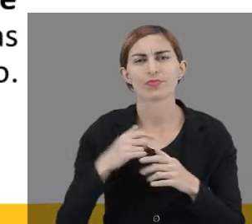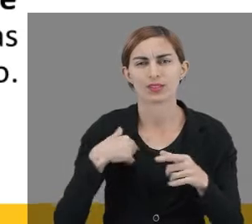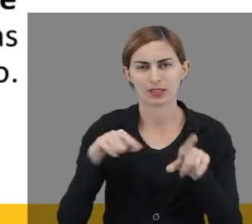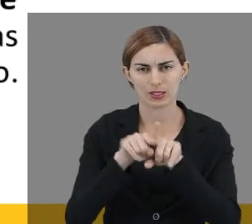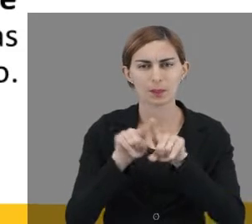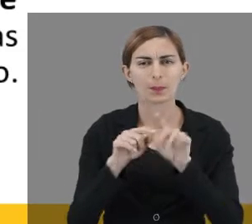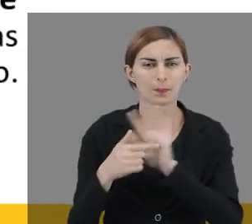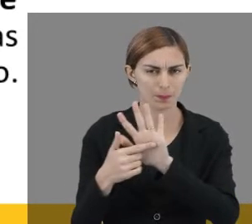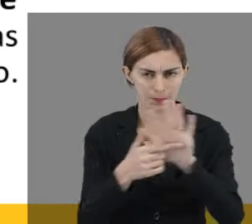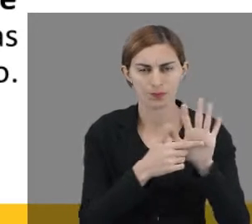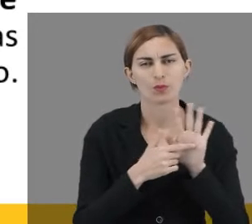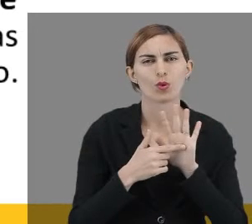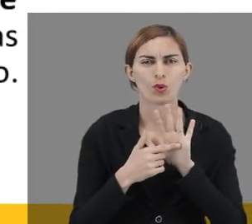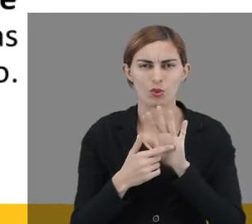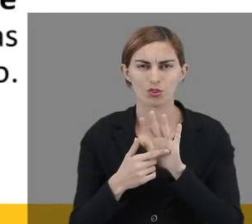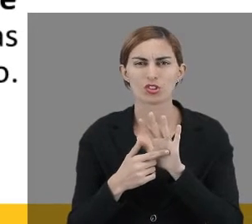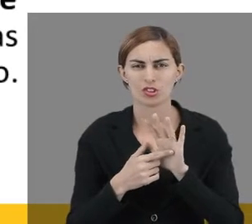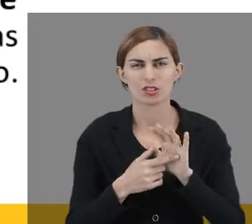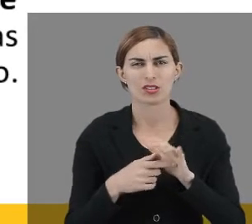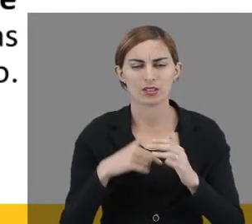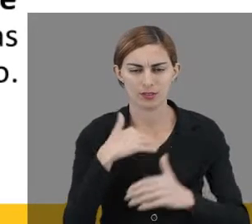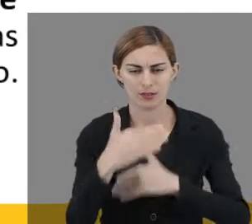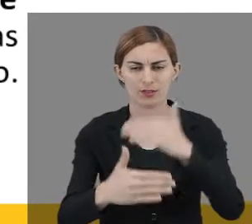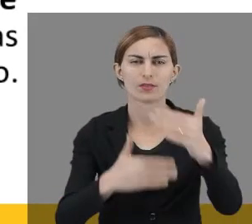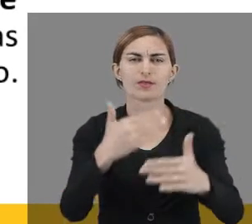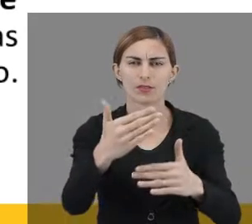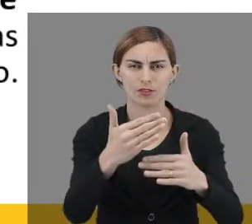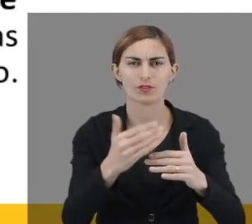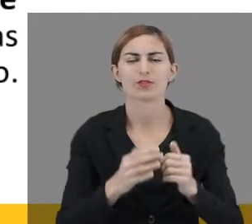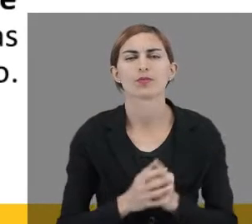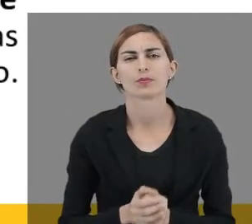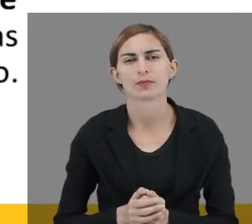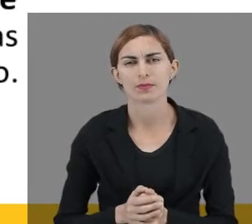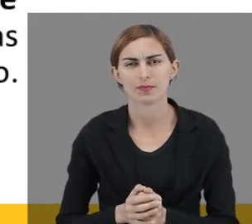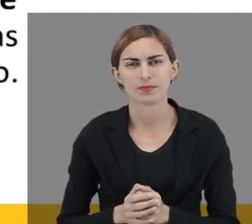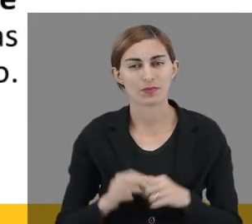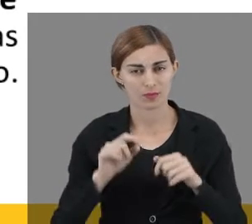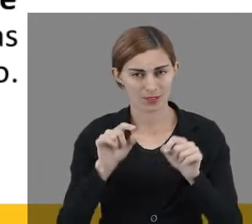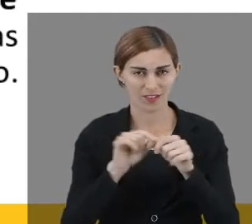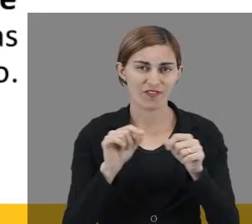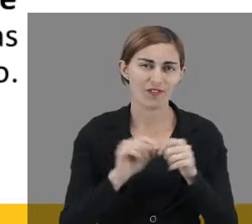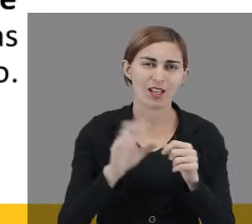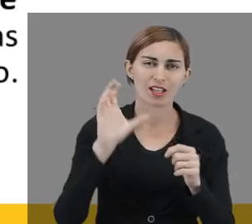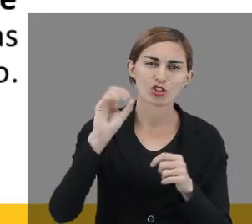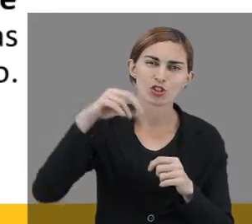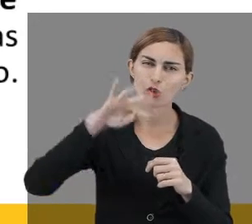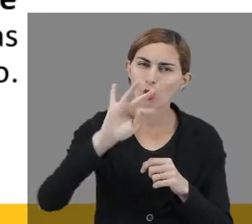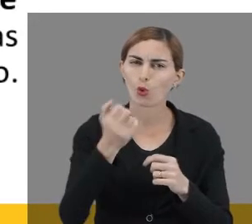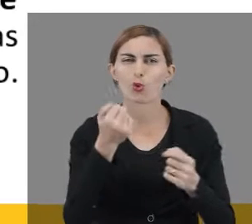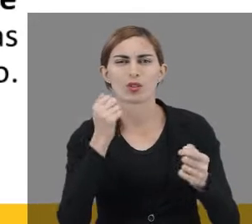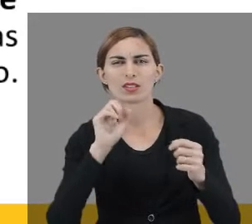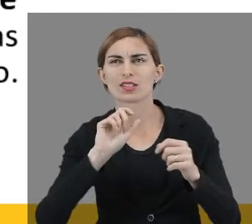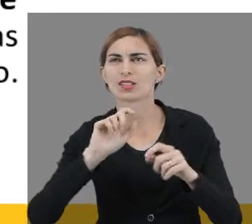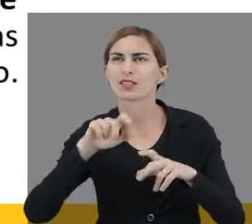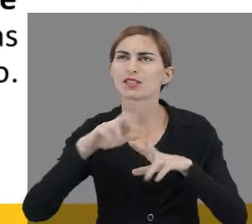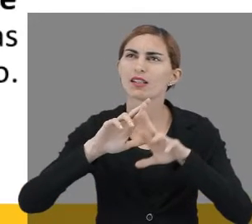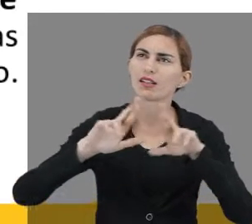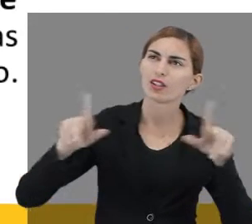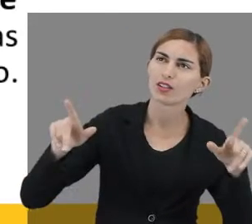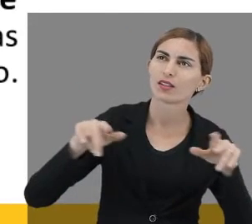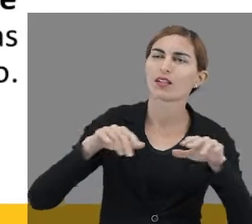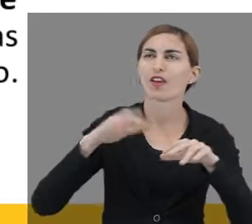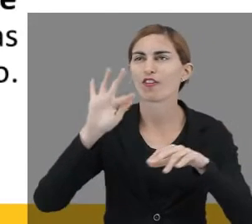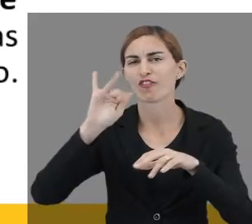está muito manifesto nas questões das carências específicas do desenvolvimento do jogo simbólico. Esse faz de conta, a simbologia,